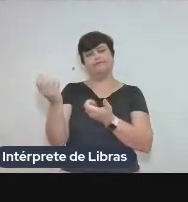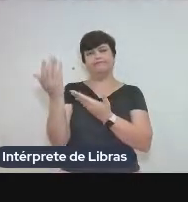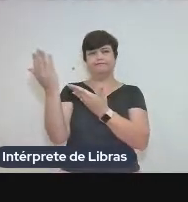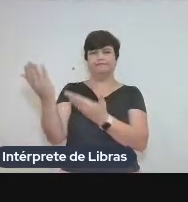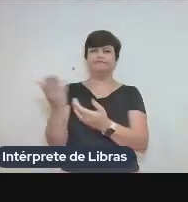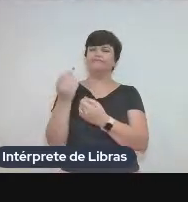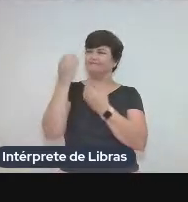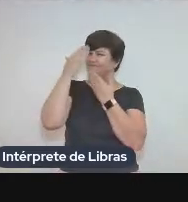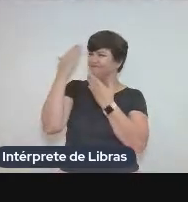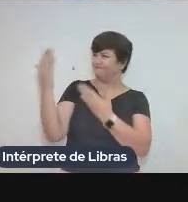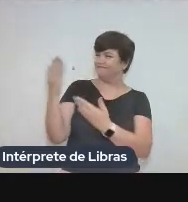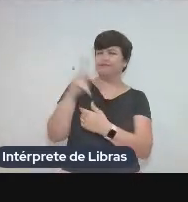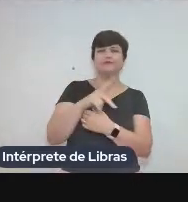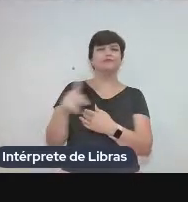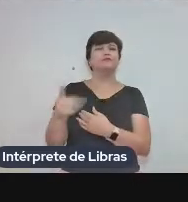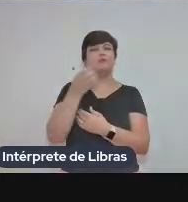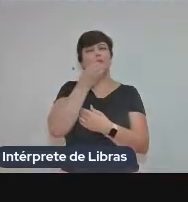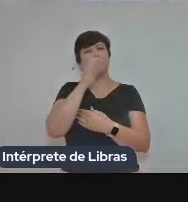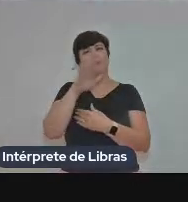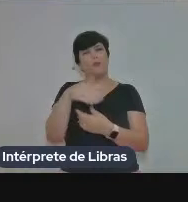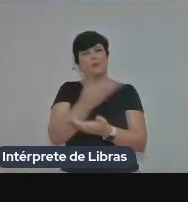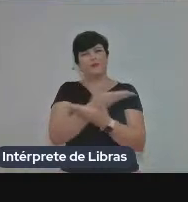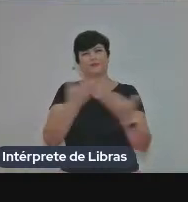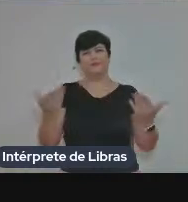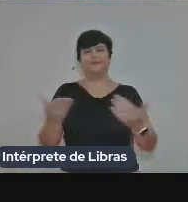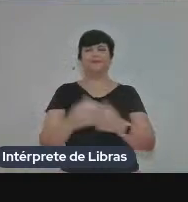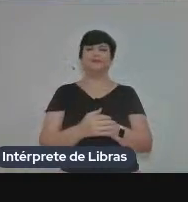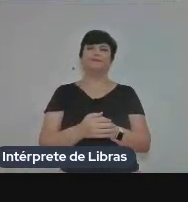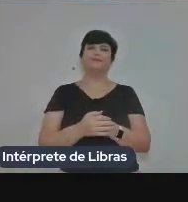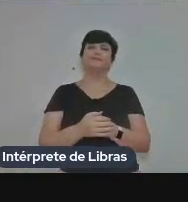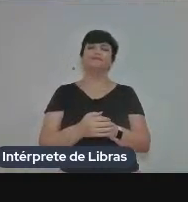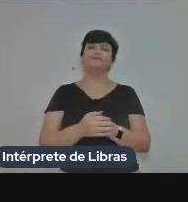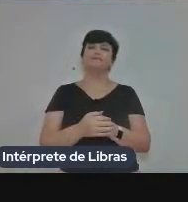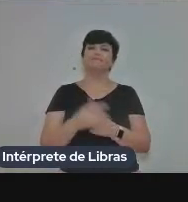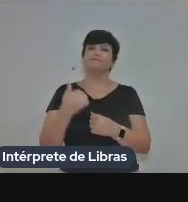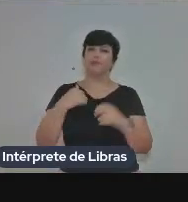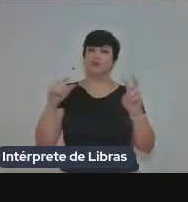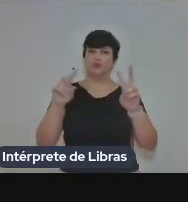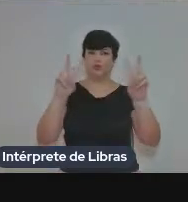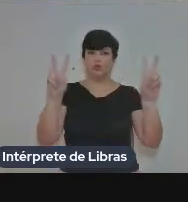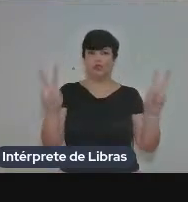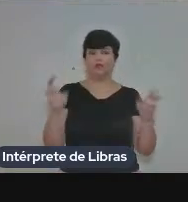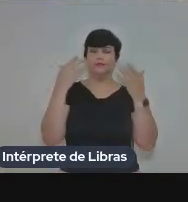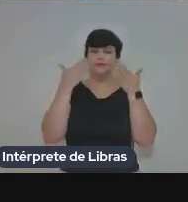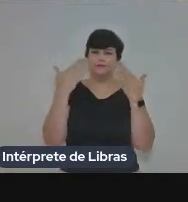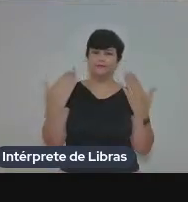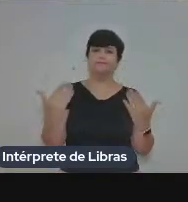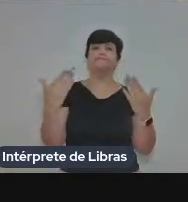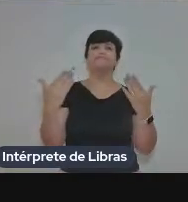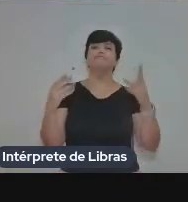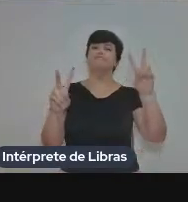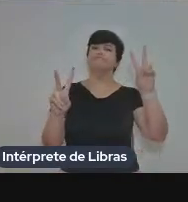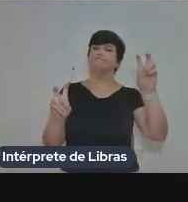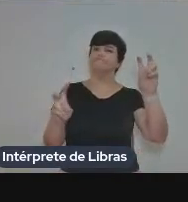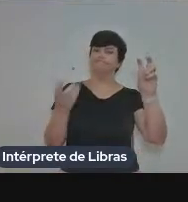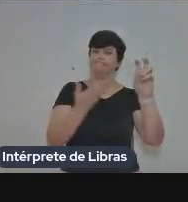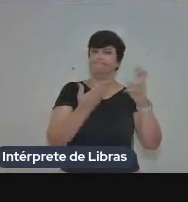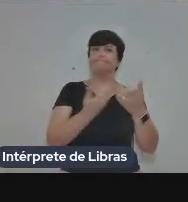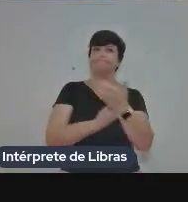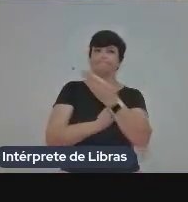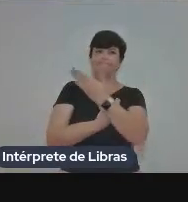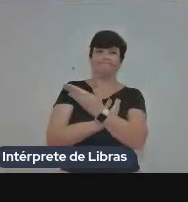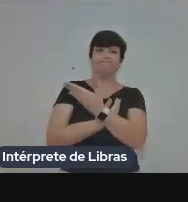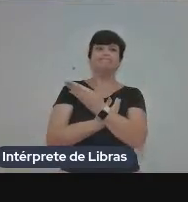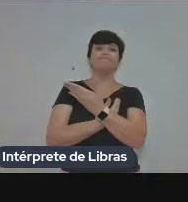Obrigada, professor, pela parte pessoal. Então, esse é o título da minha apresentação, Aspectos de Formação de Intérpretes